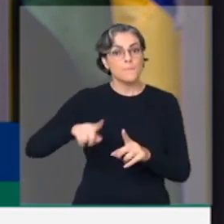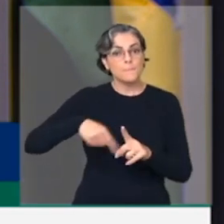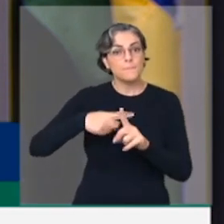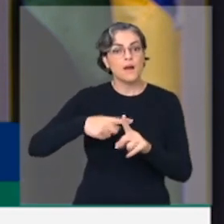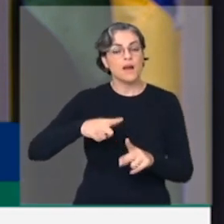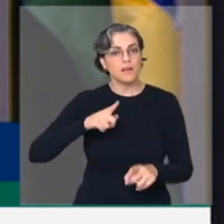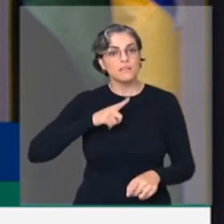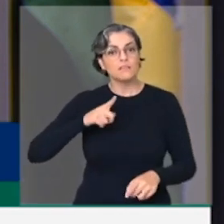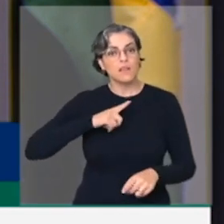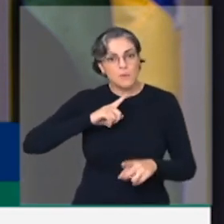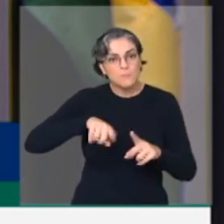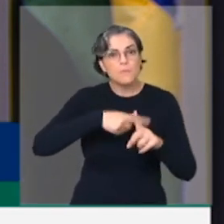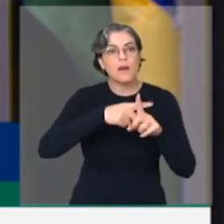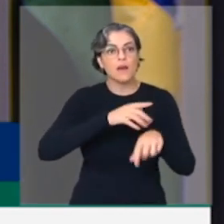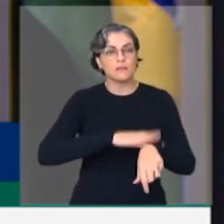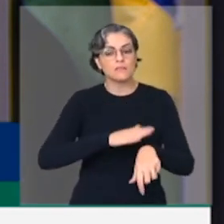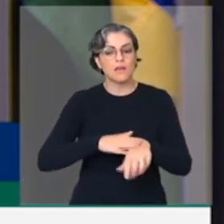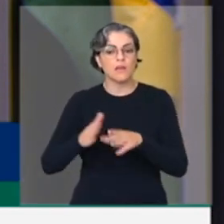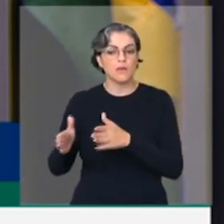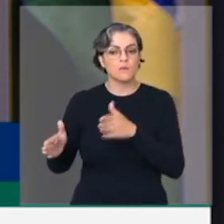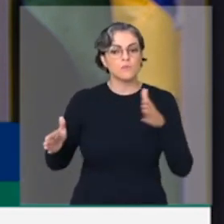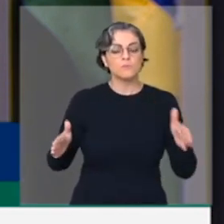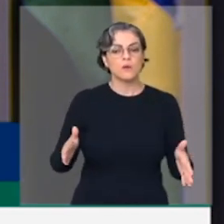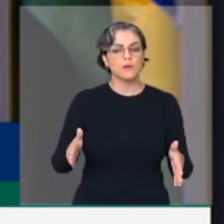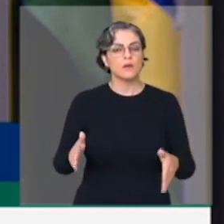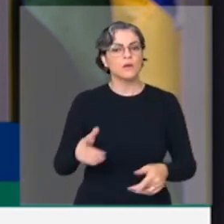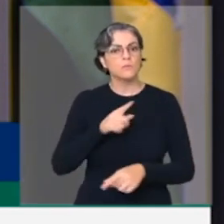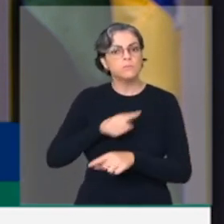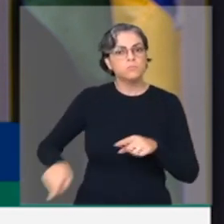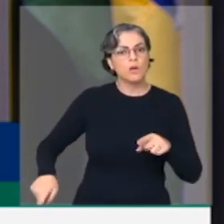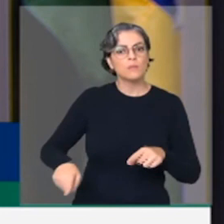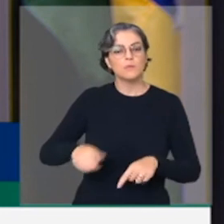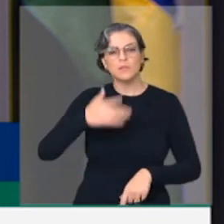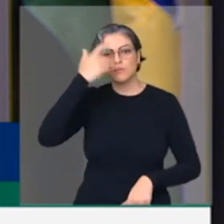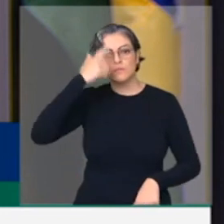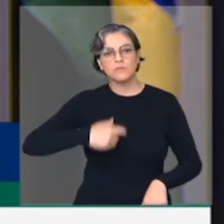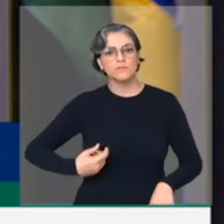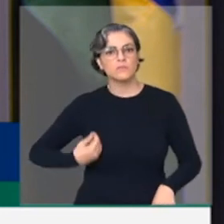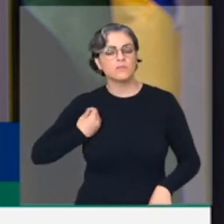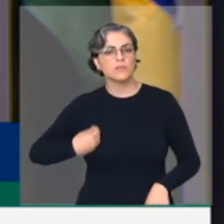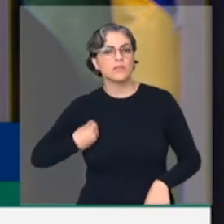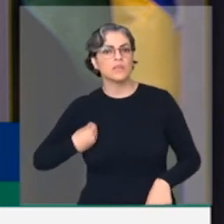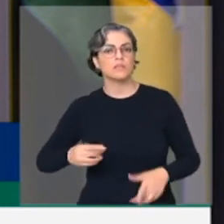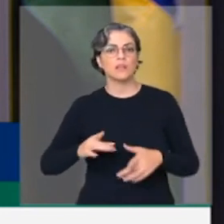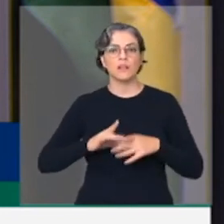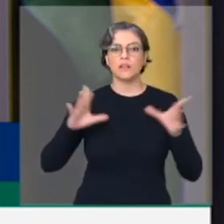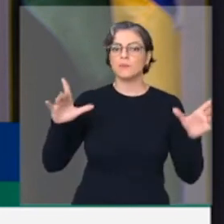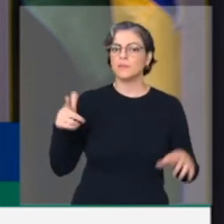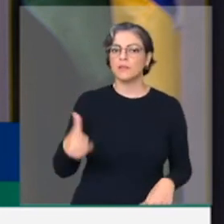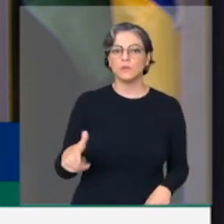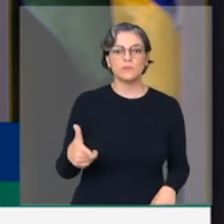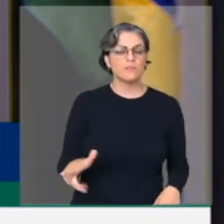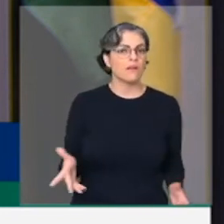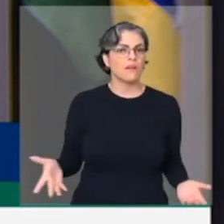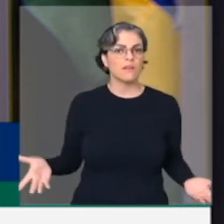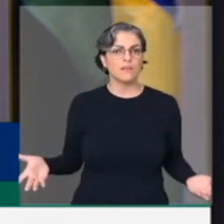restringindo a atividade das pessoas, a locomoção das pessoas, a liberdade de ir e vir.